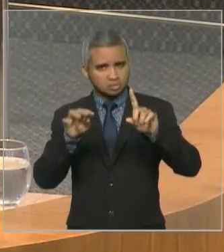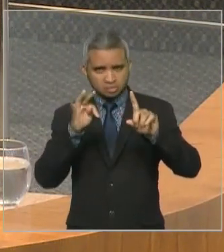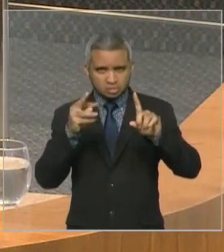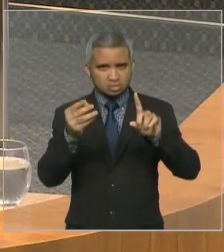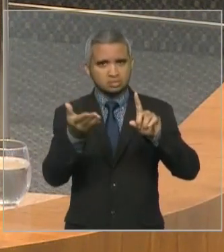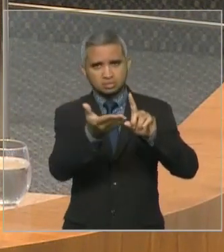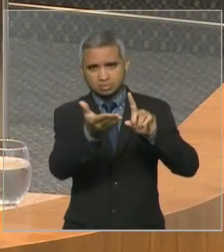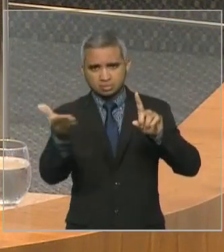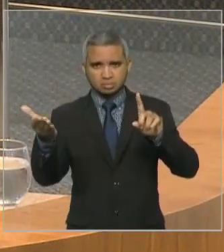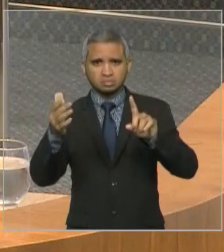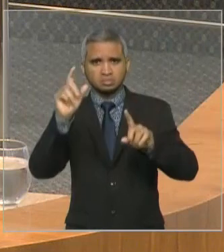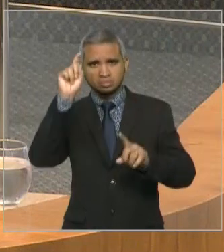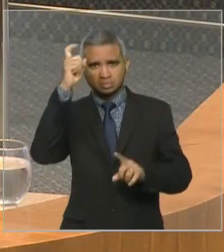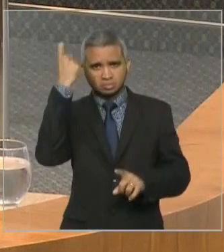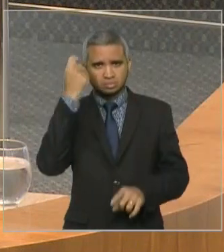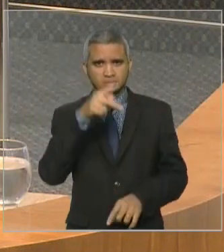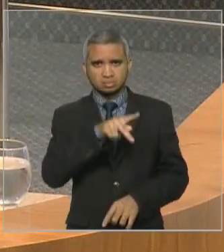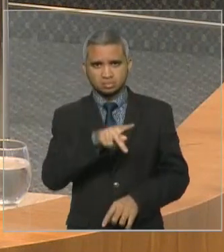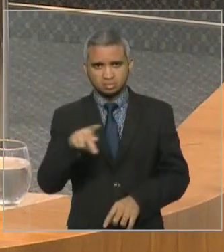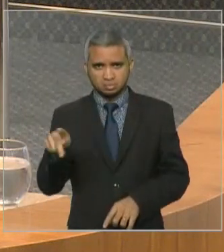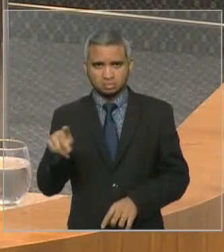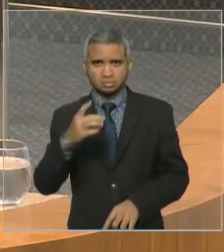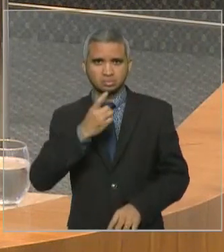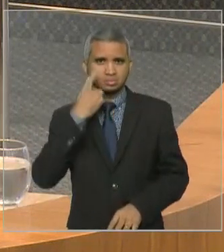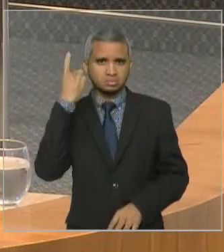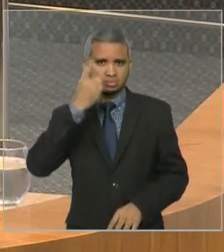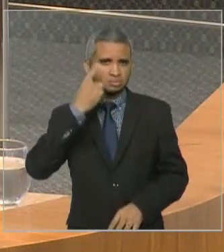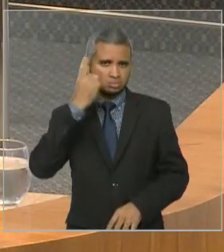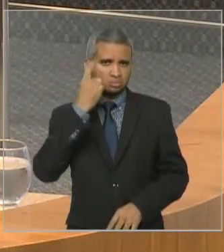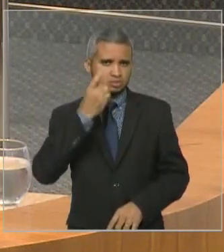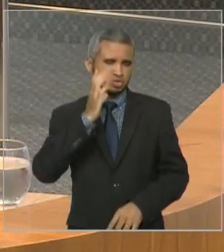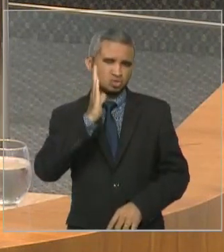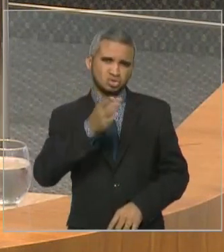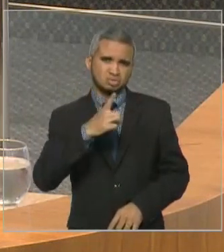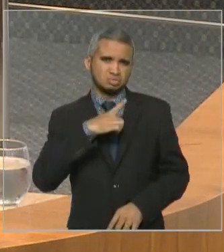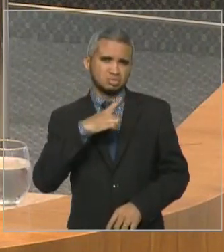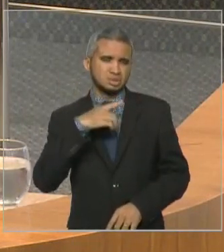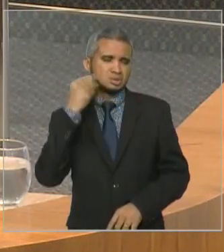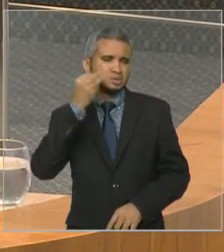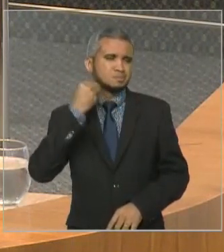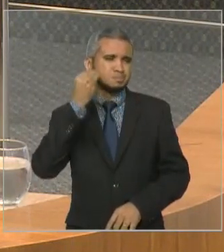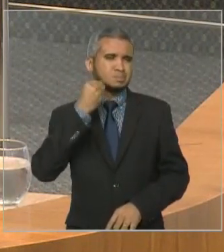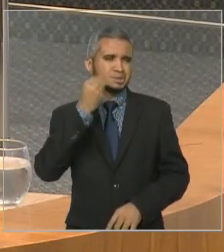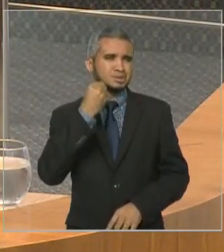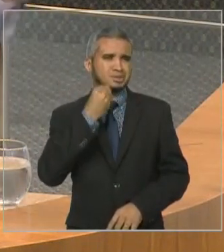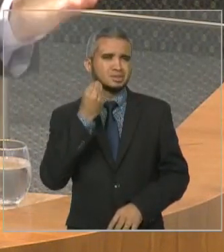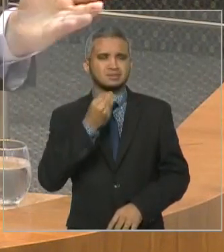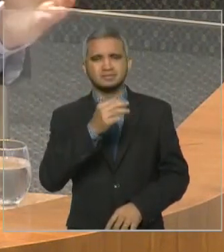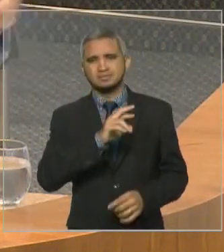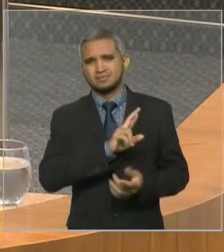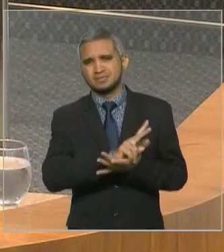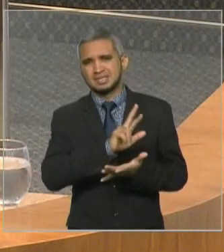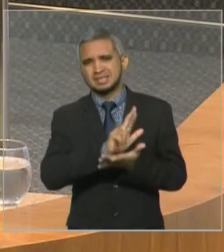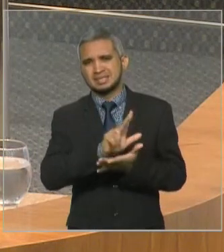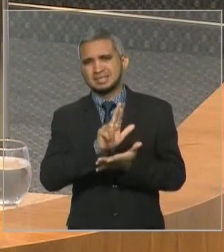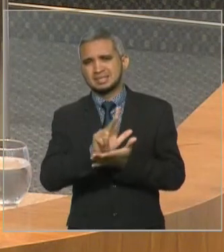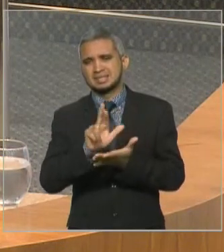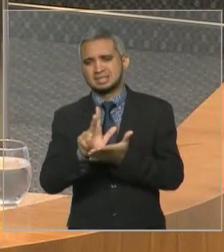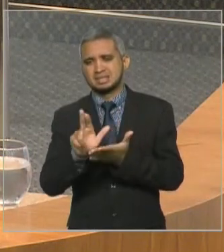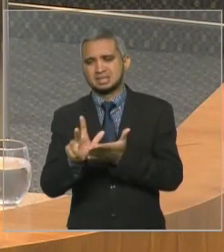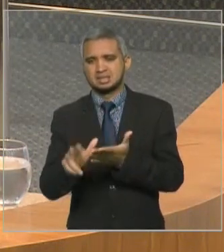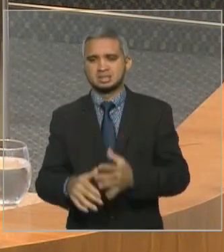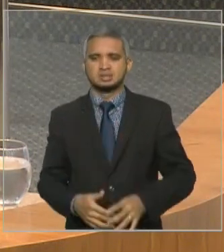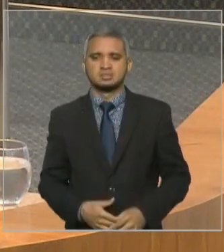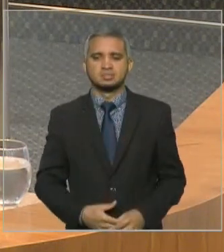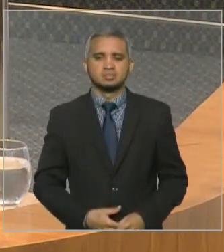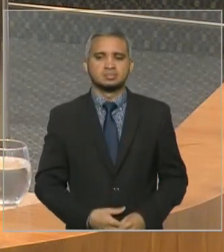um ex-presidente, um deputado de inúmeros mandatos, que tem muita experiência, não só na Casa, mas também na política do